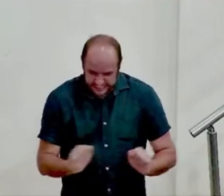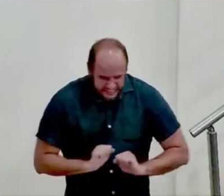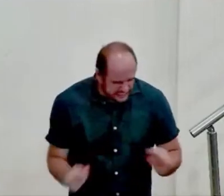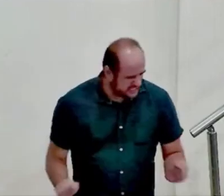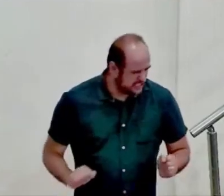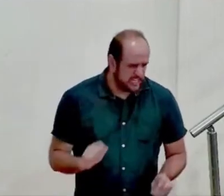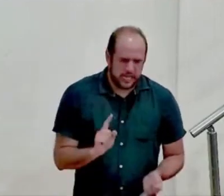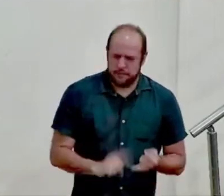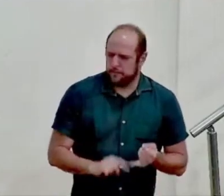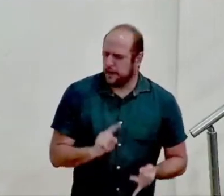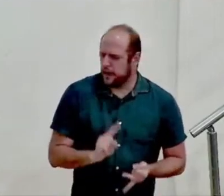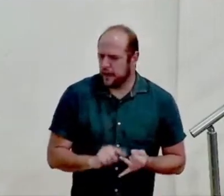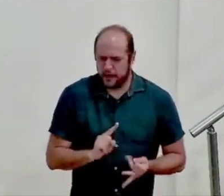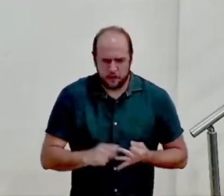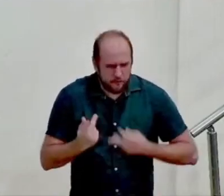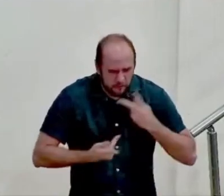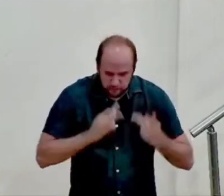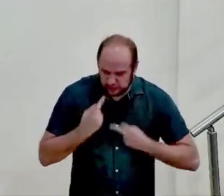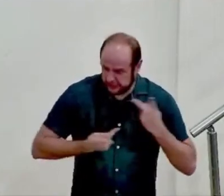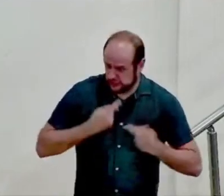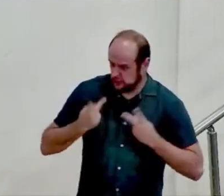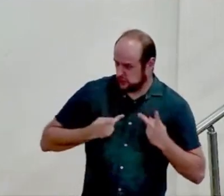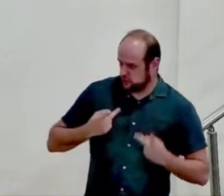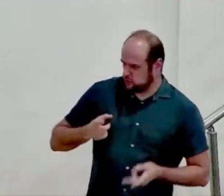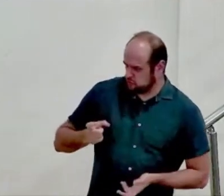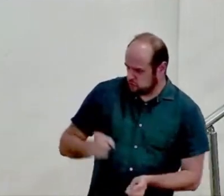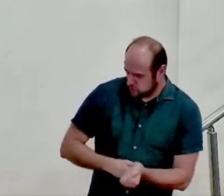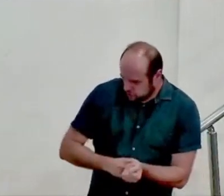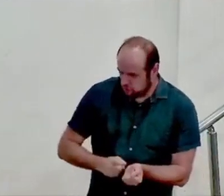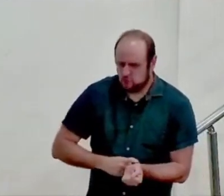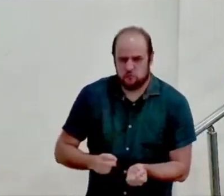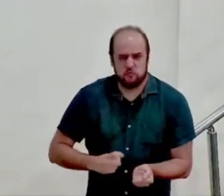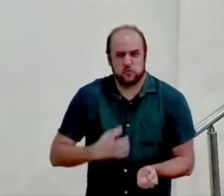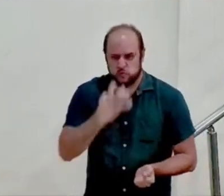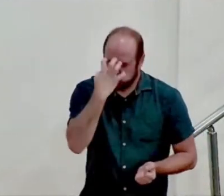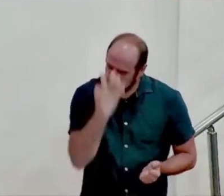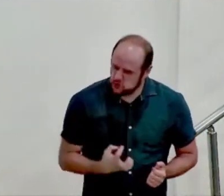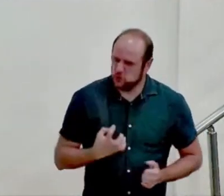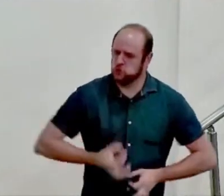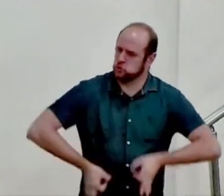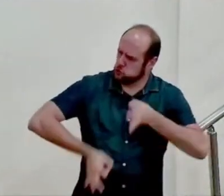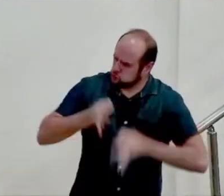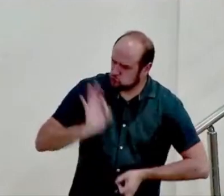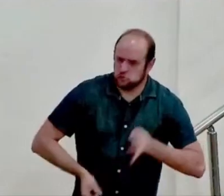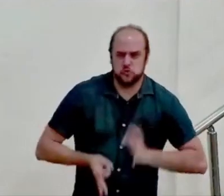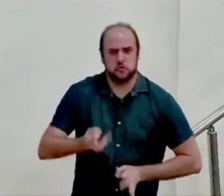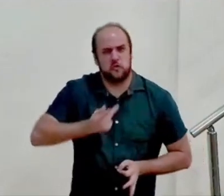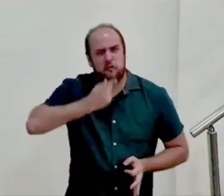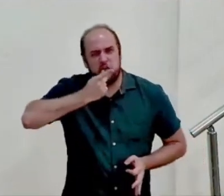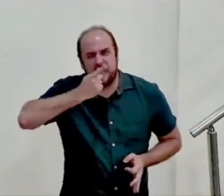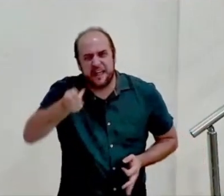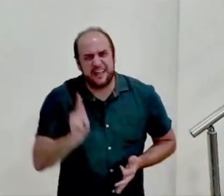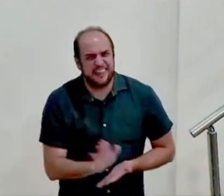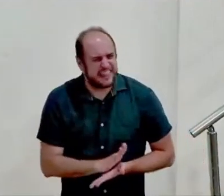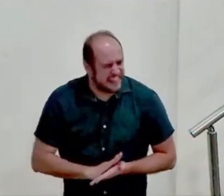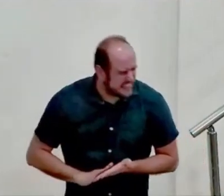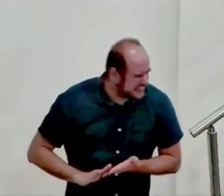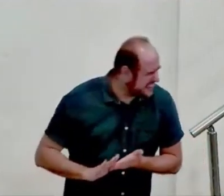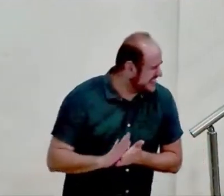ataque com palavras rudes nenhum momento de julgamento amargo nenhum